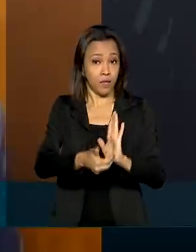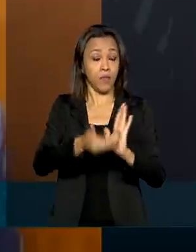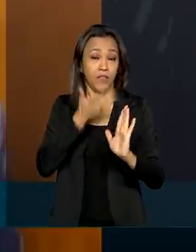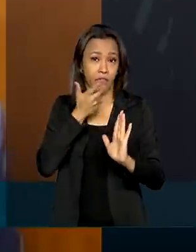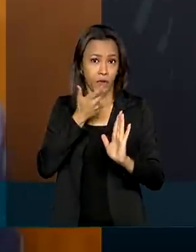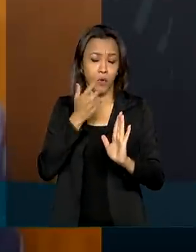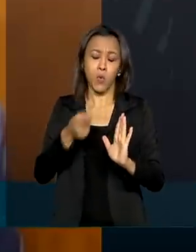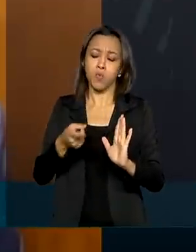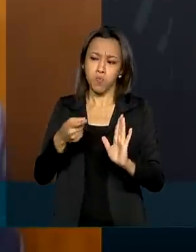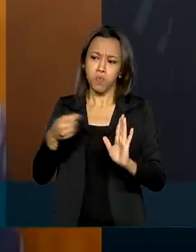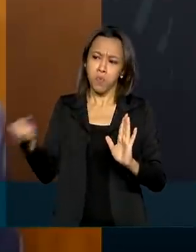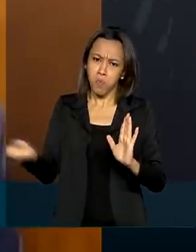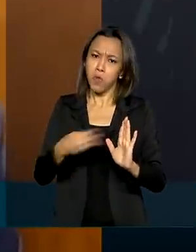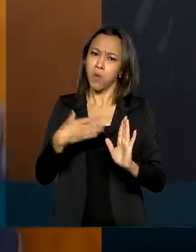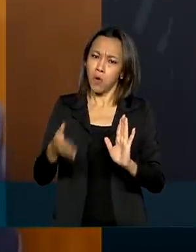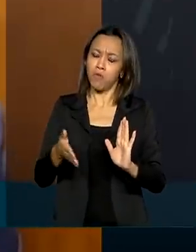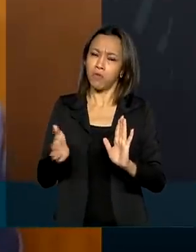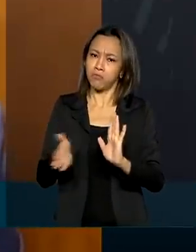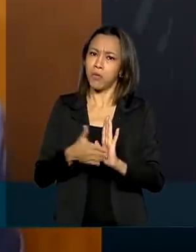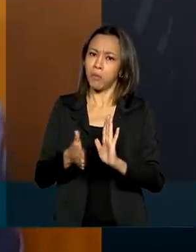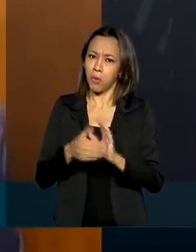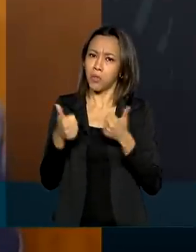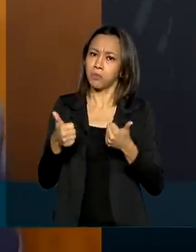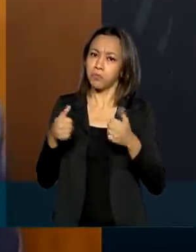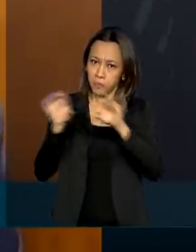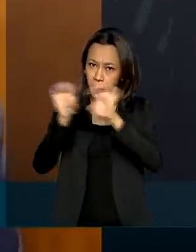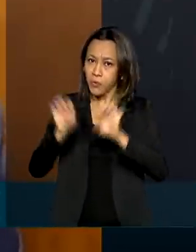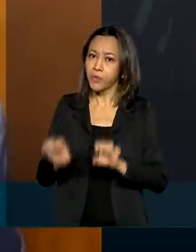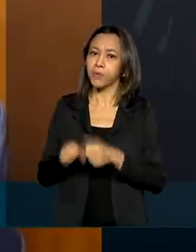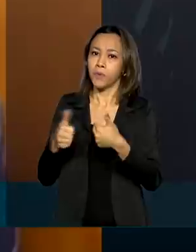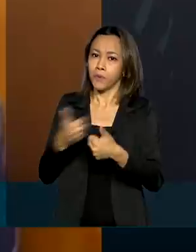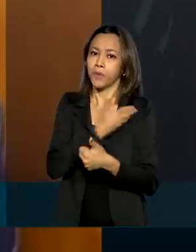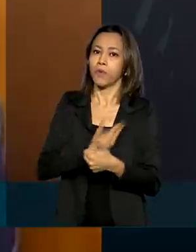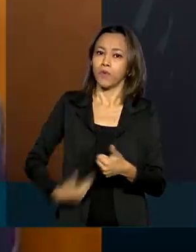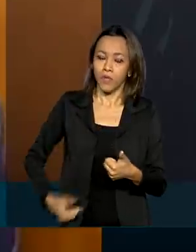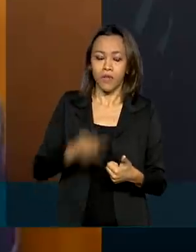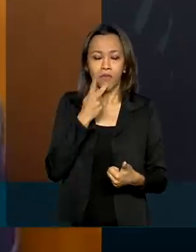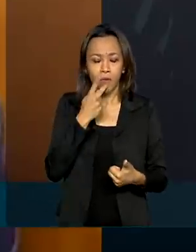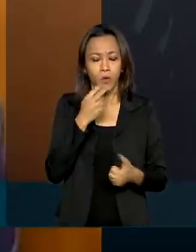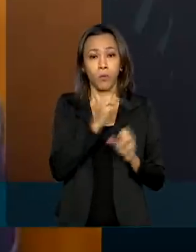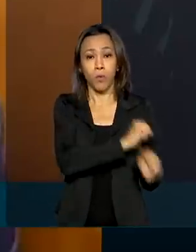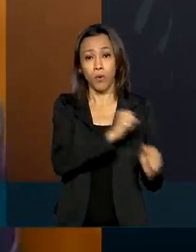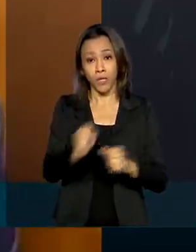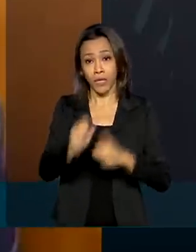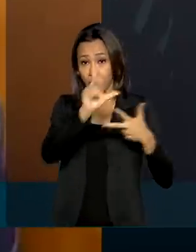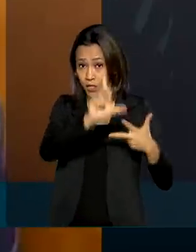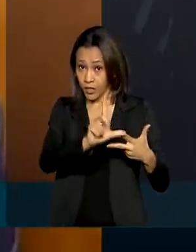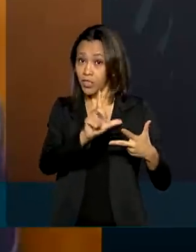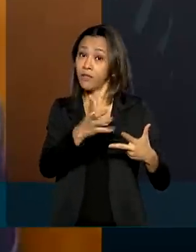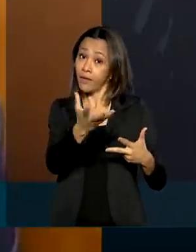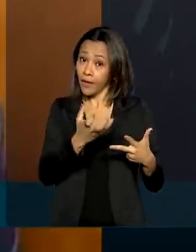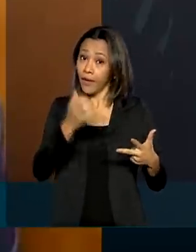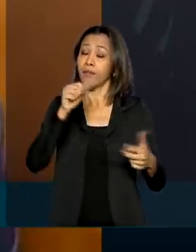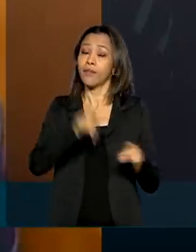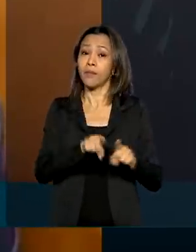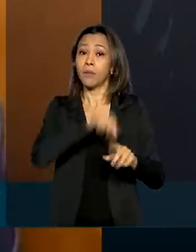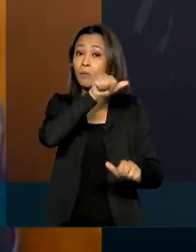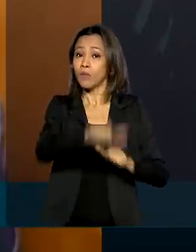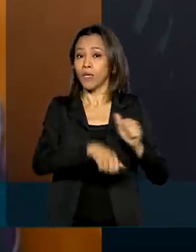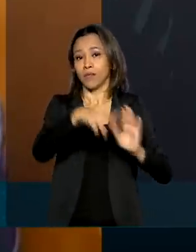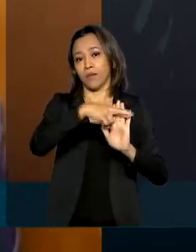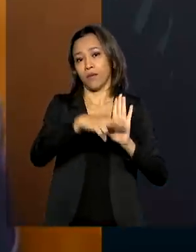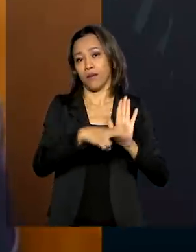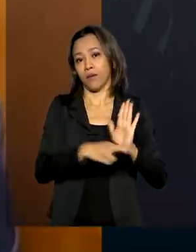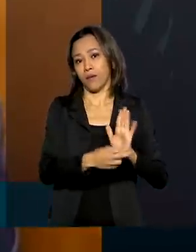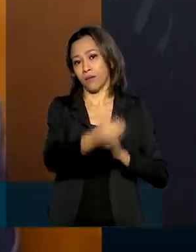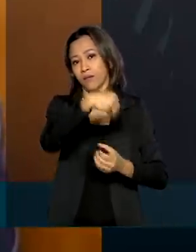da nova estrutura proposta pelo governo e afirmou que o legislativo também estuda uma reforma administrativa. Não há